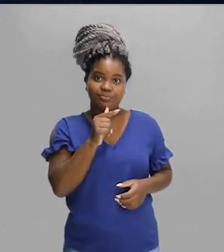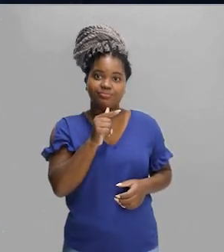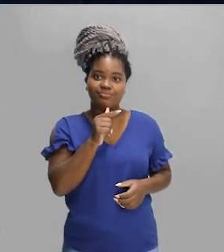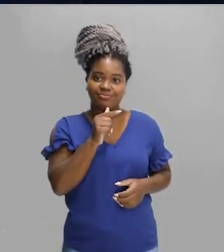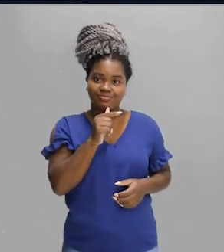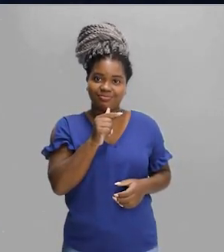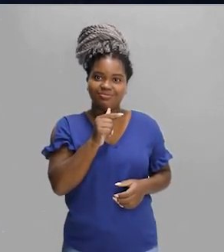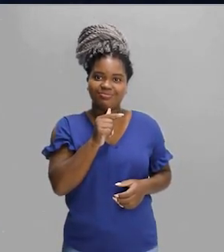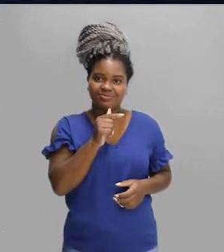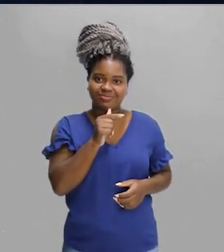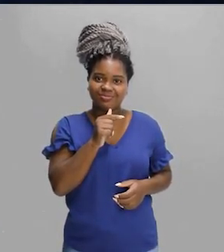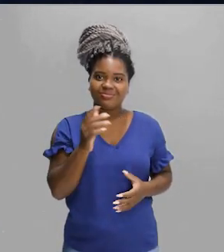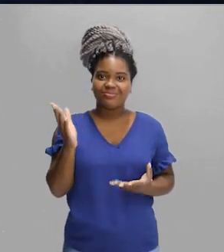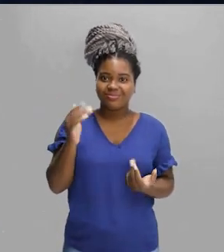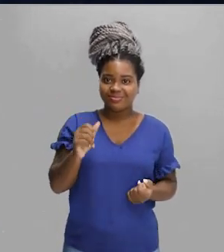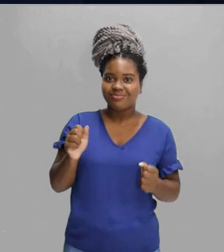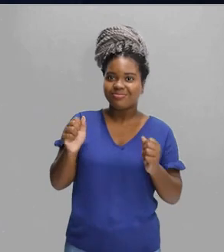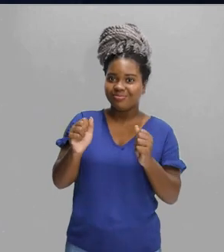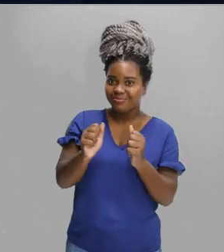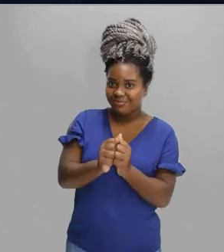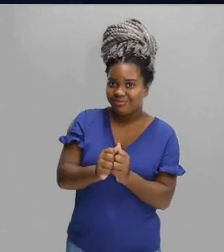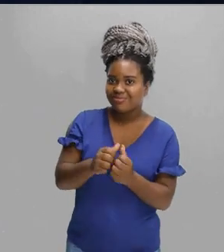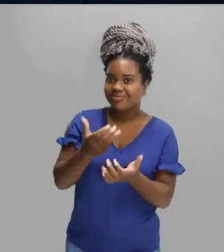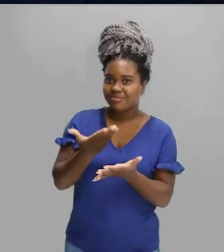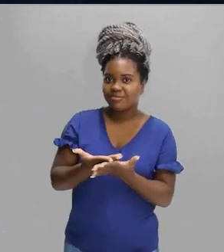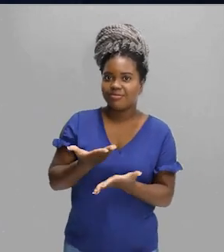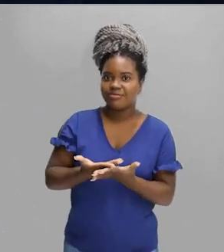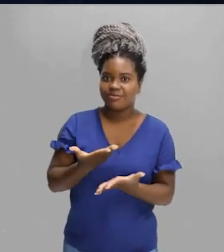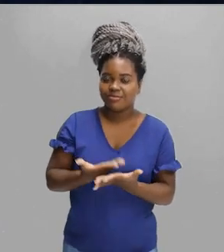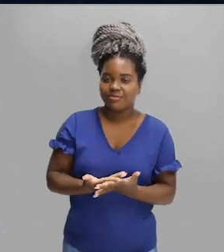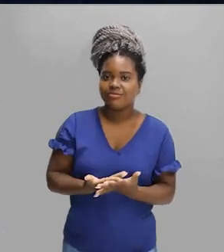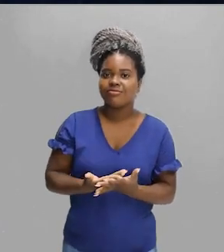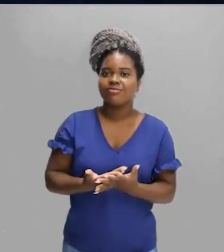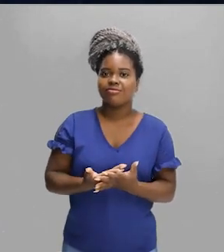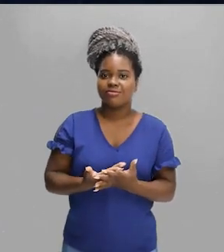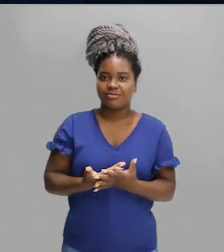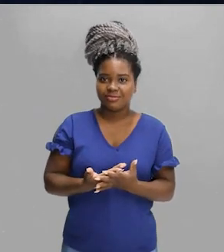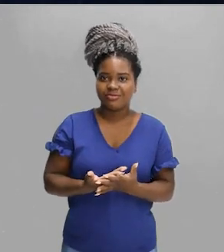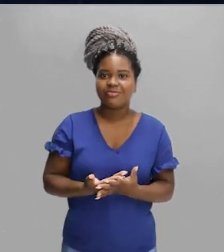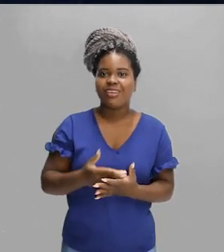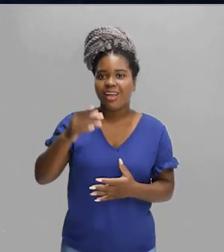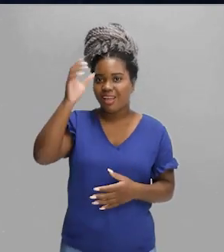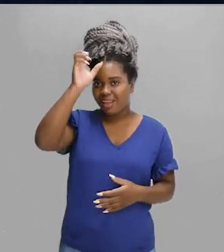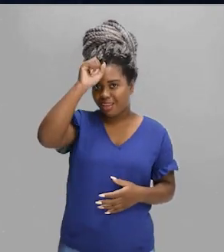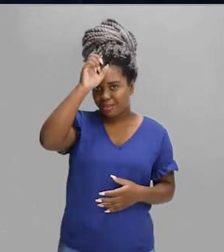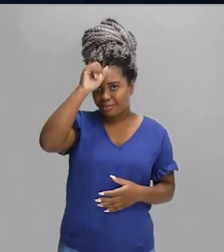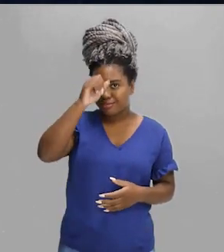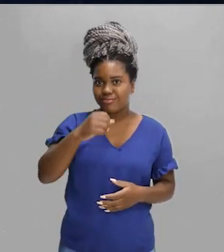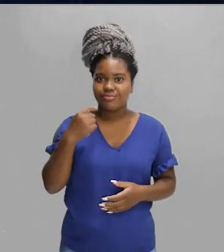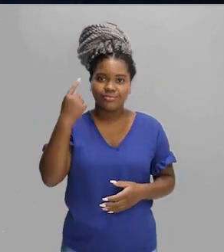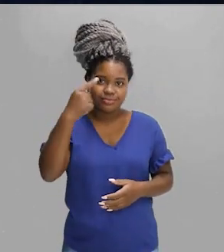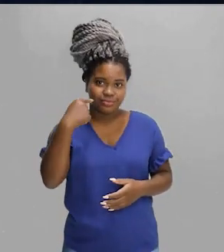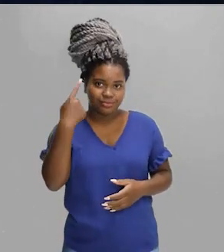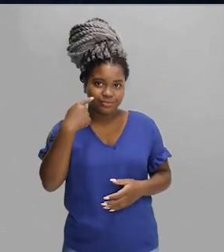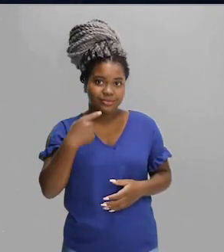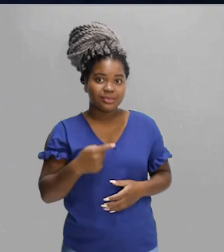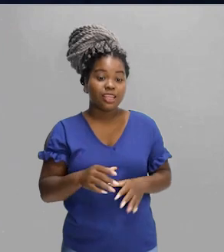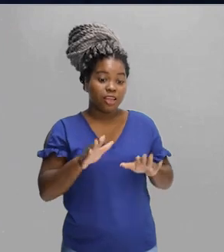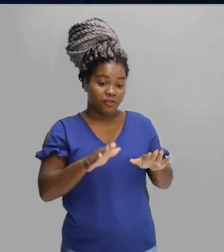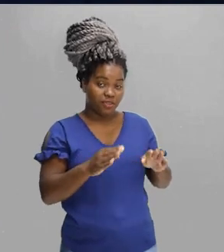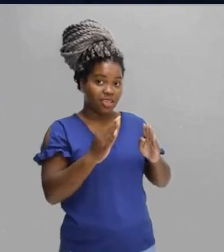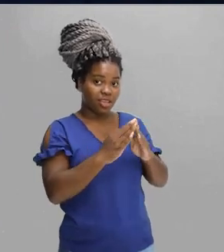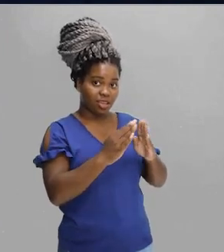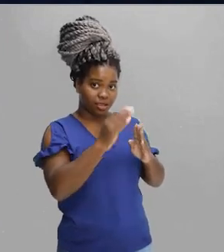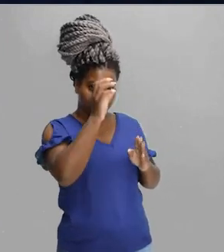lado, vem com a gente, vem estudar, vem aprender um pouquinho de espanhol. Fique em Casa